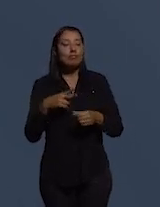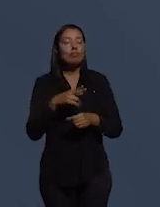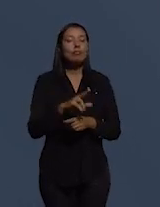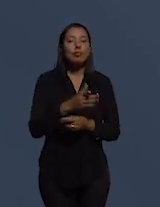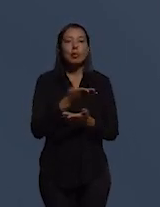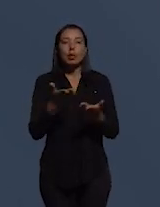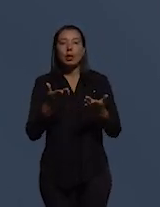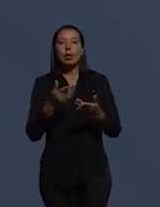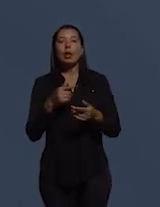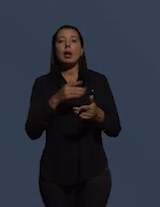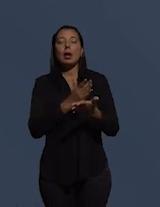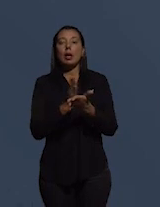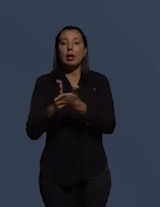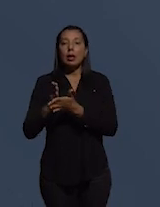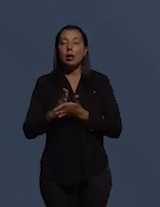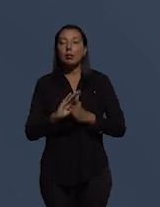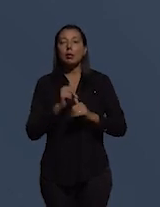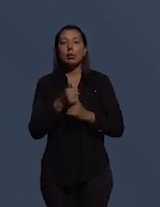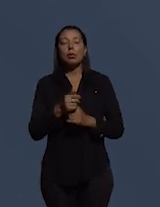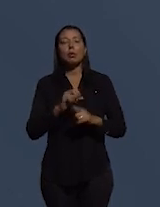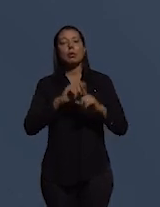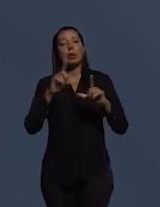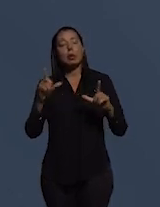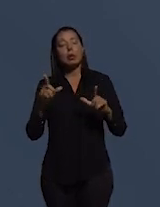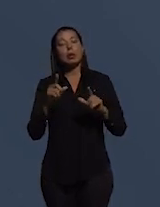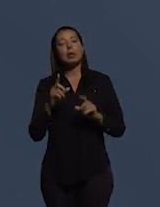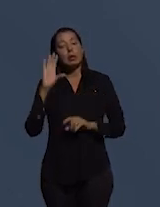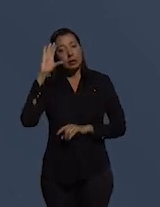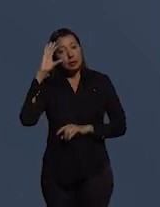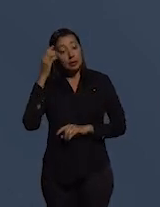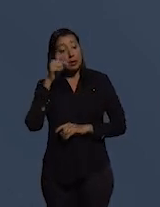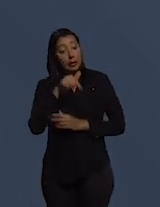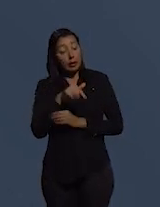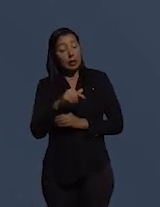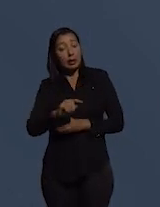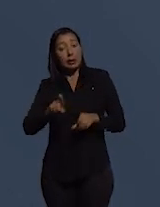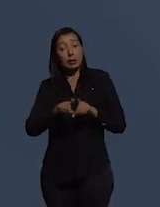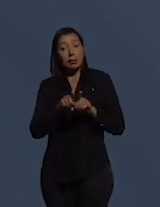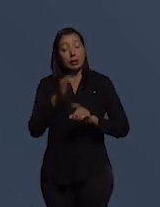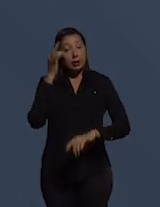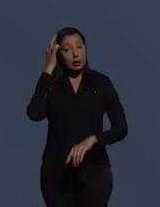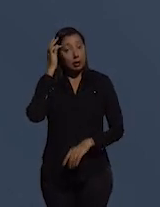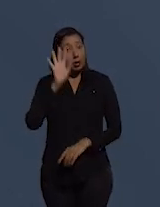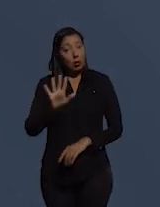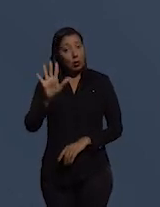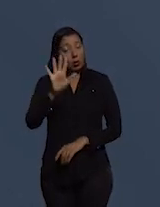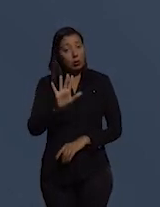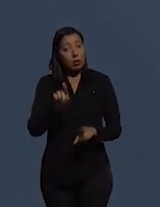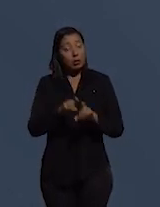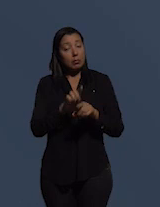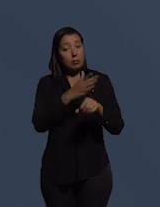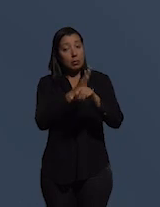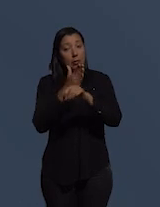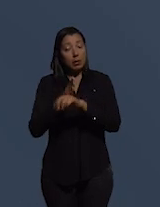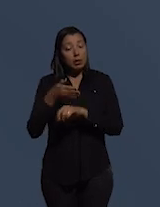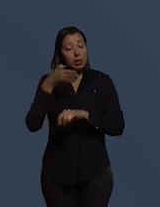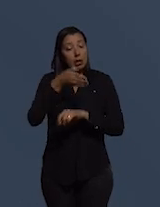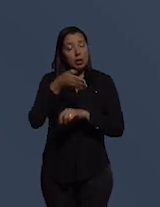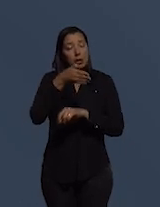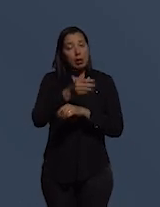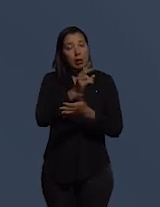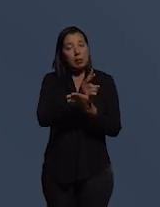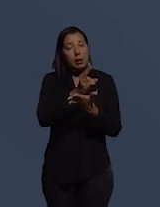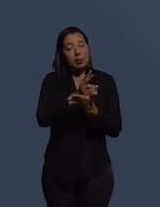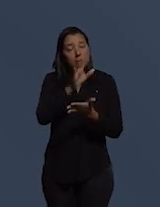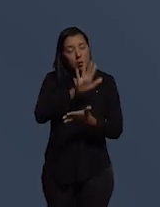buscou romper com outra platônica cisão, aquela entre teoria e prática, na medida que entras para a mesma